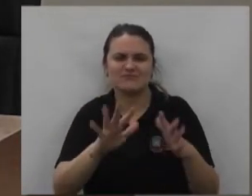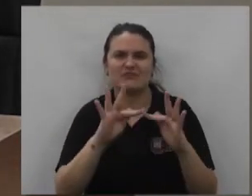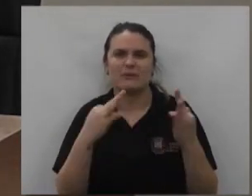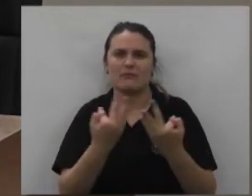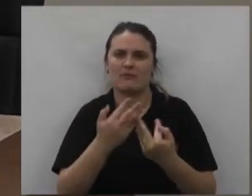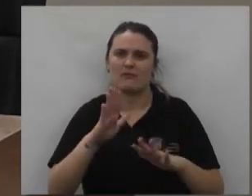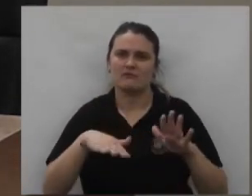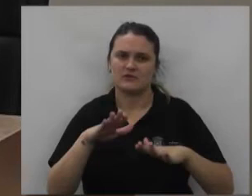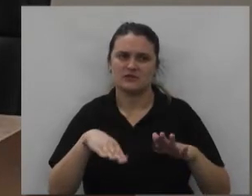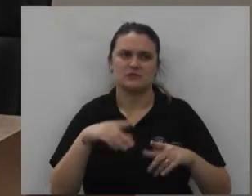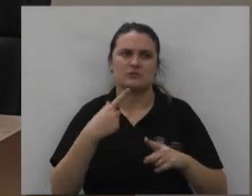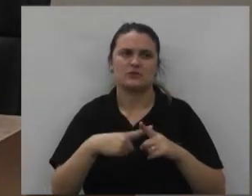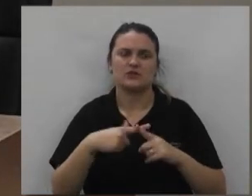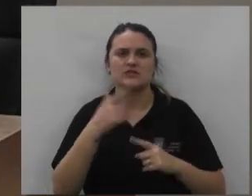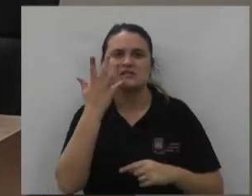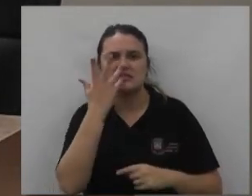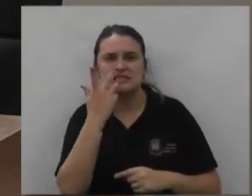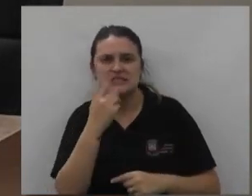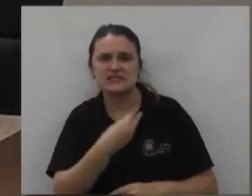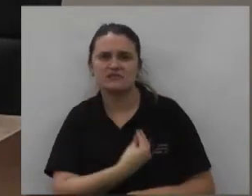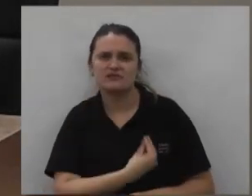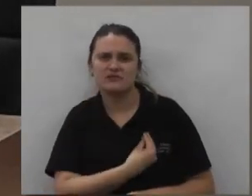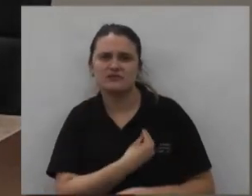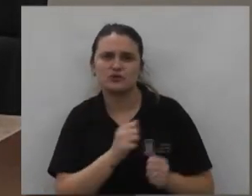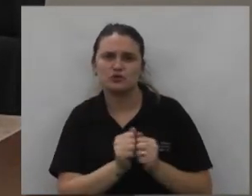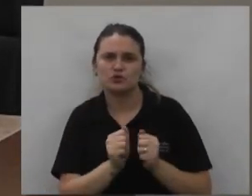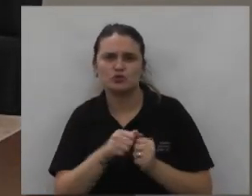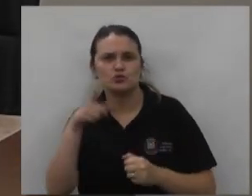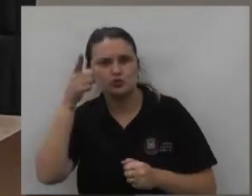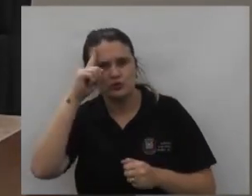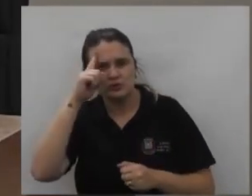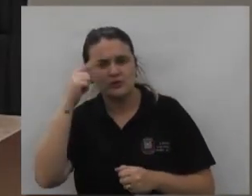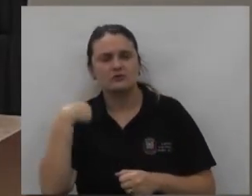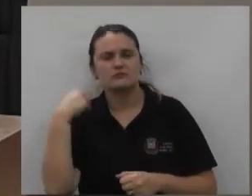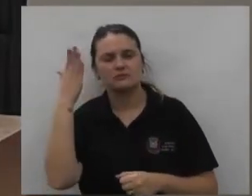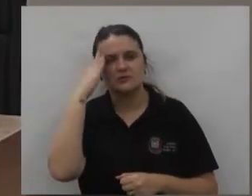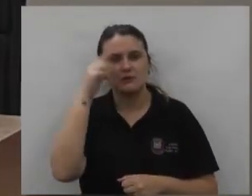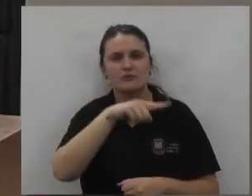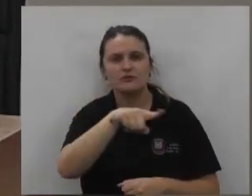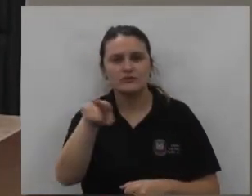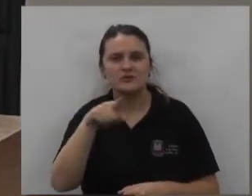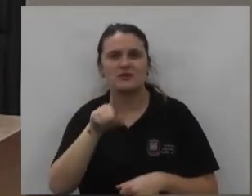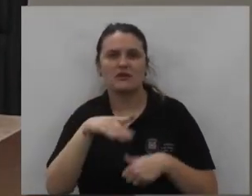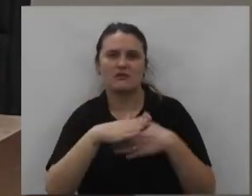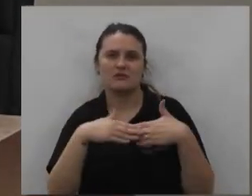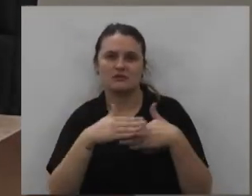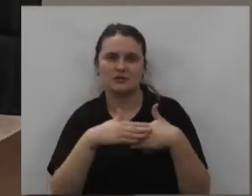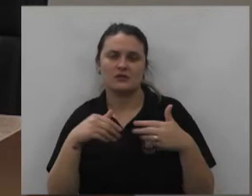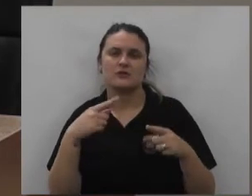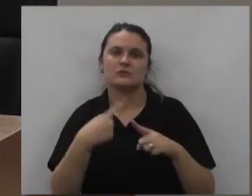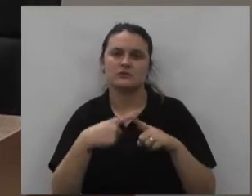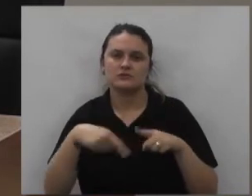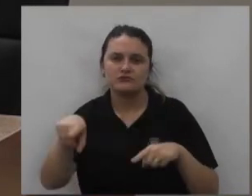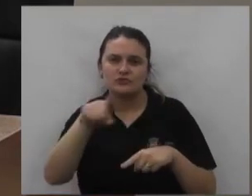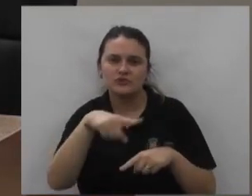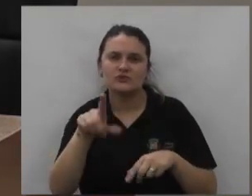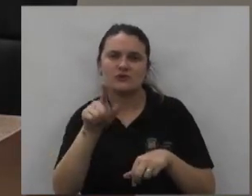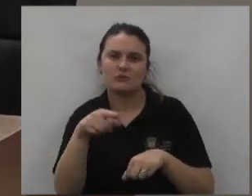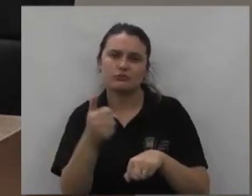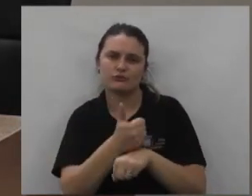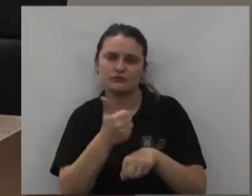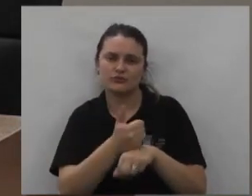que a família às vezes as crianças convivem o dia todo com vocês eu sei do carinho que cada uma de vocês cada um de vocês